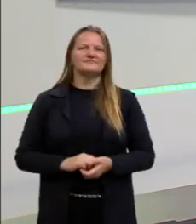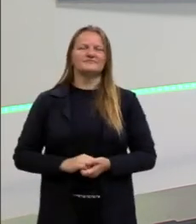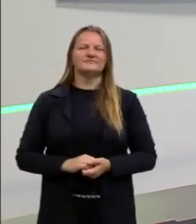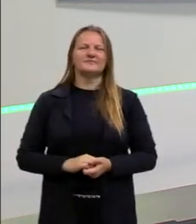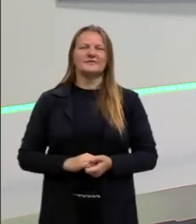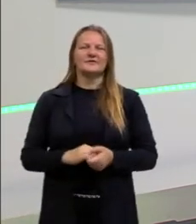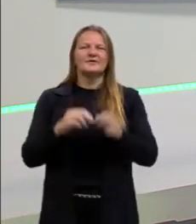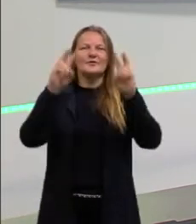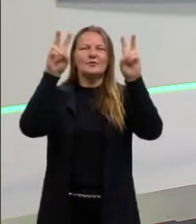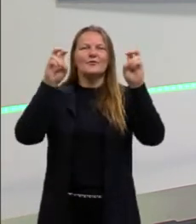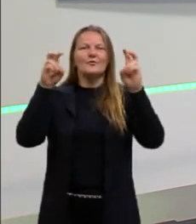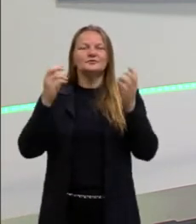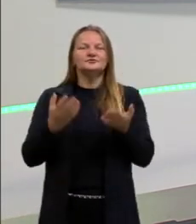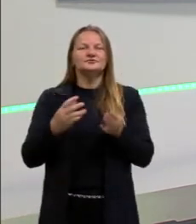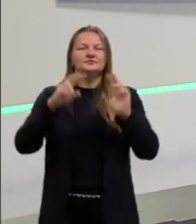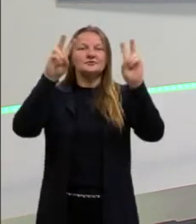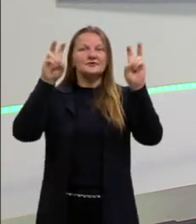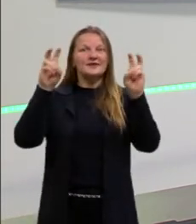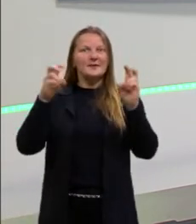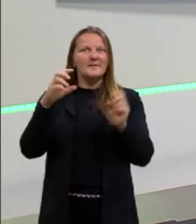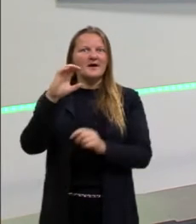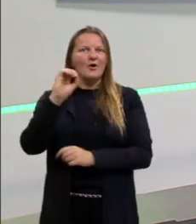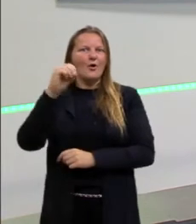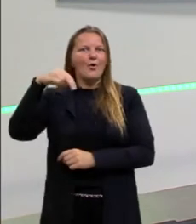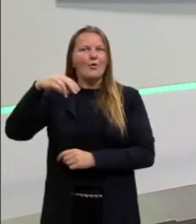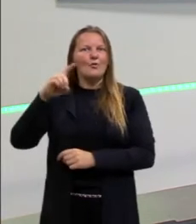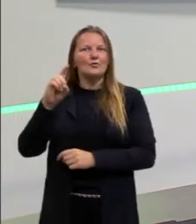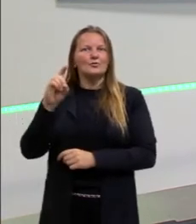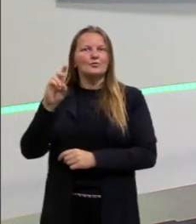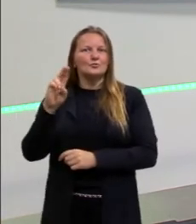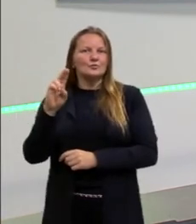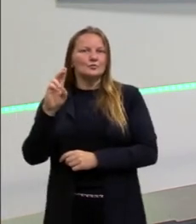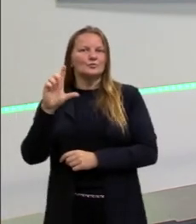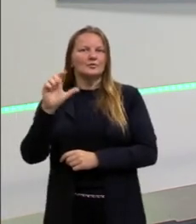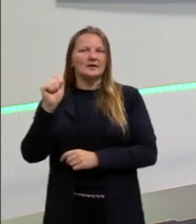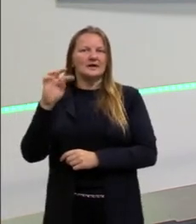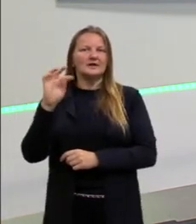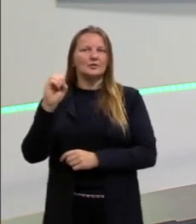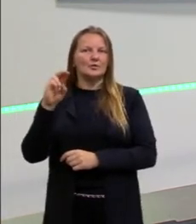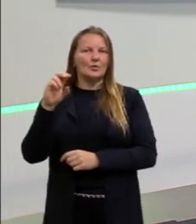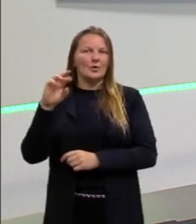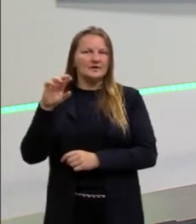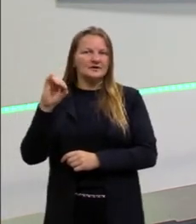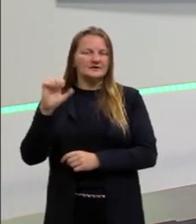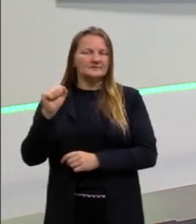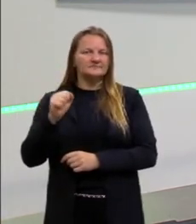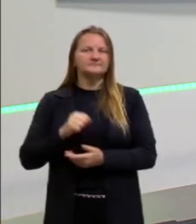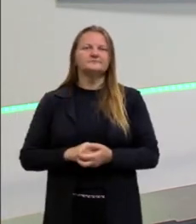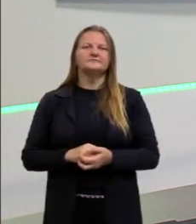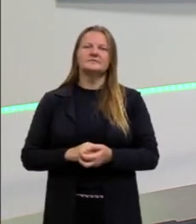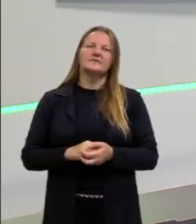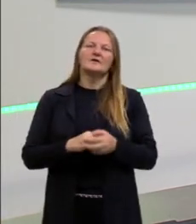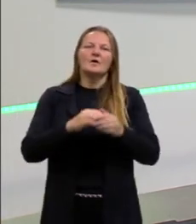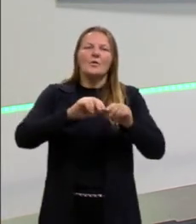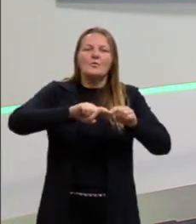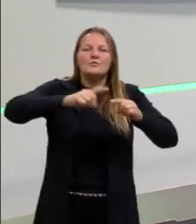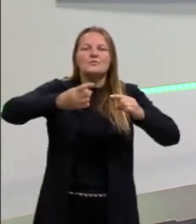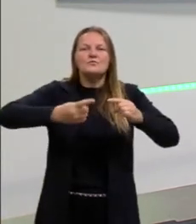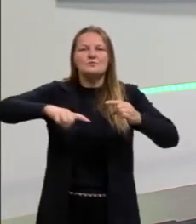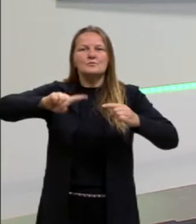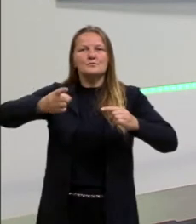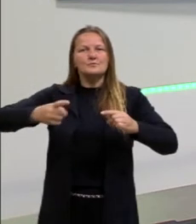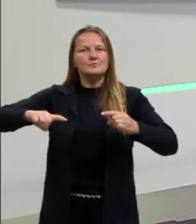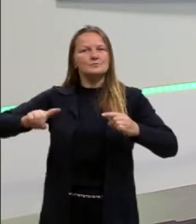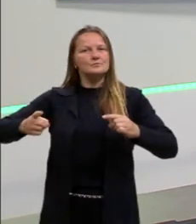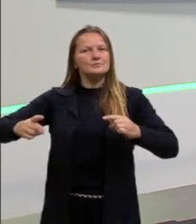temática de ondulatória. Na verdade então hoje a gente tem a nossa última aula dessa temática. Uma temática, como eu gosto